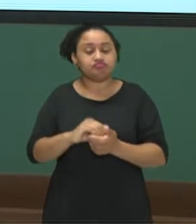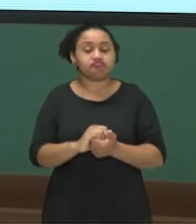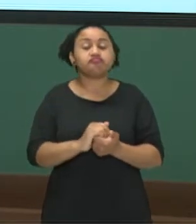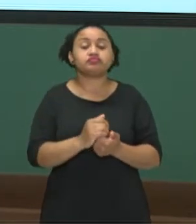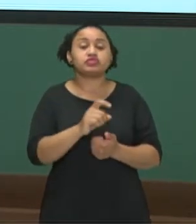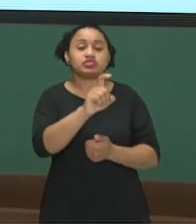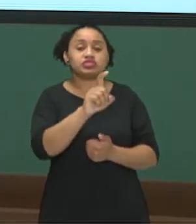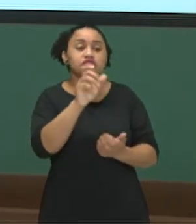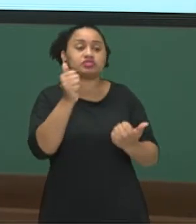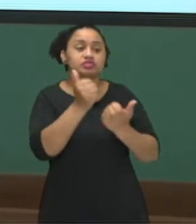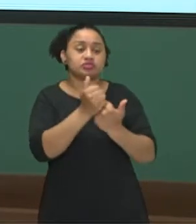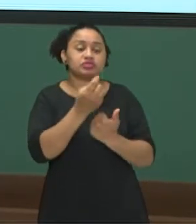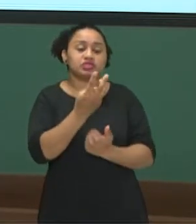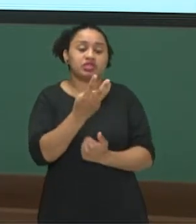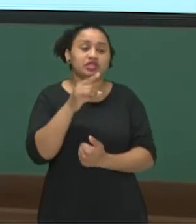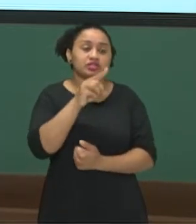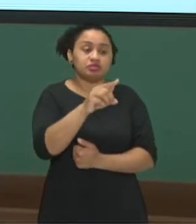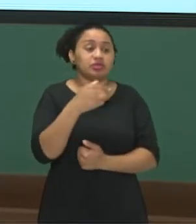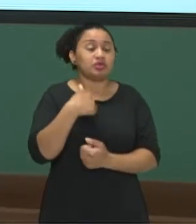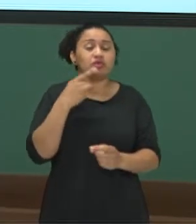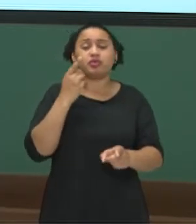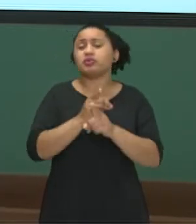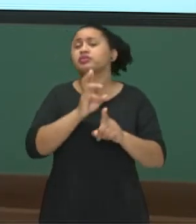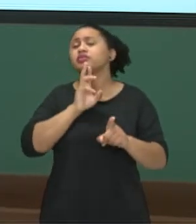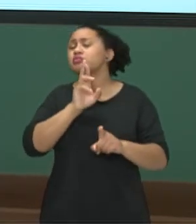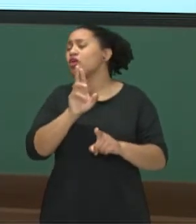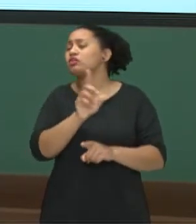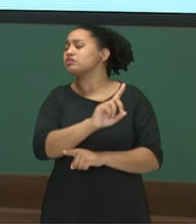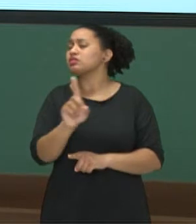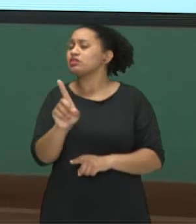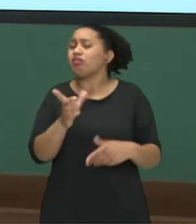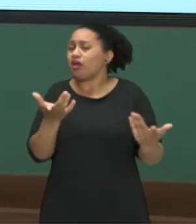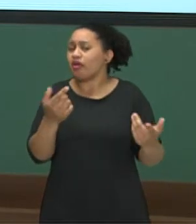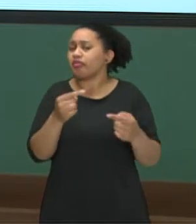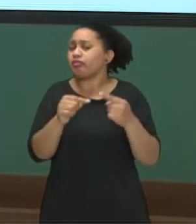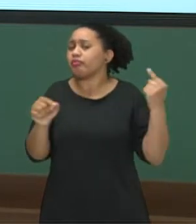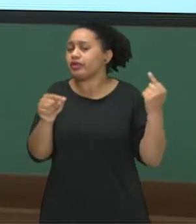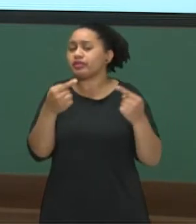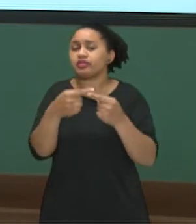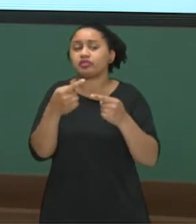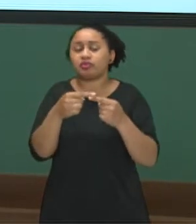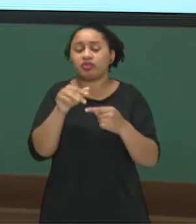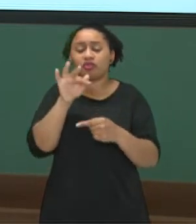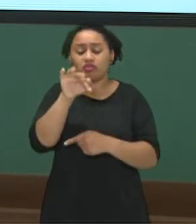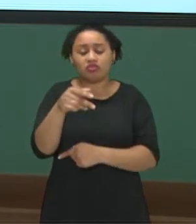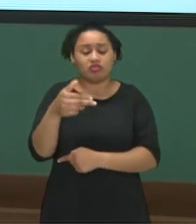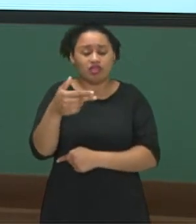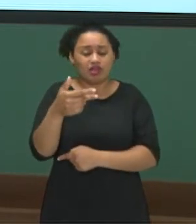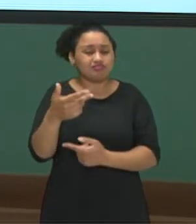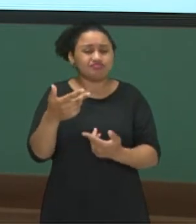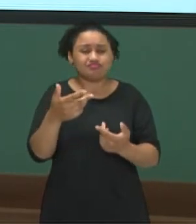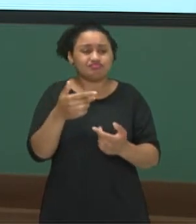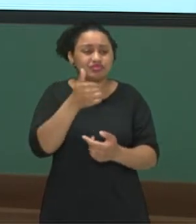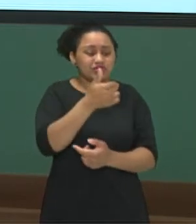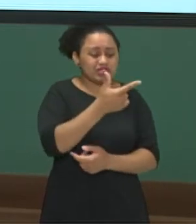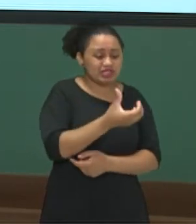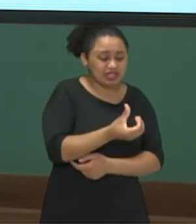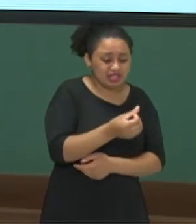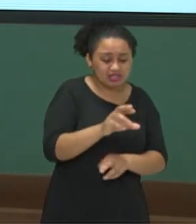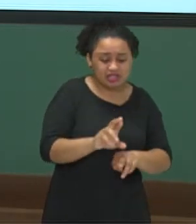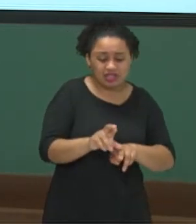x por 3 mil, eu vou chegar à conclusão que ele não é a solução. Por quê? Porque no final aqui restou 1.600,